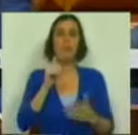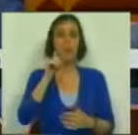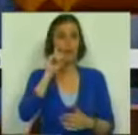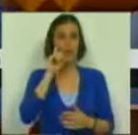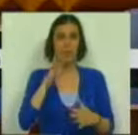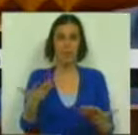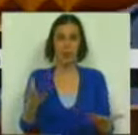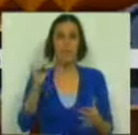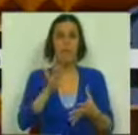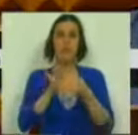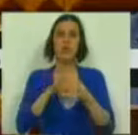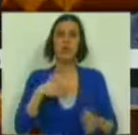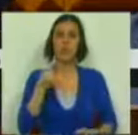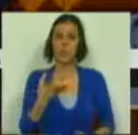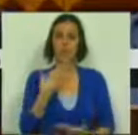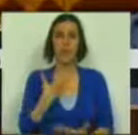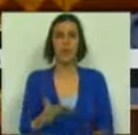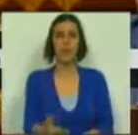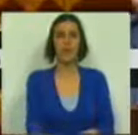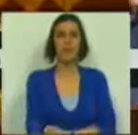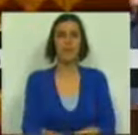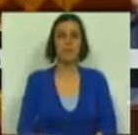mais sustentável, mais solidário. Muito obrigado.